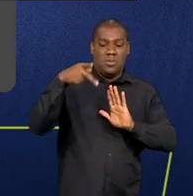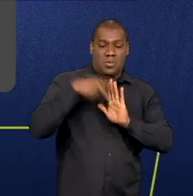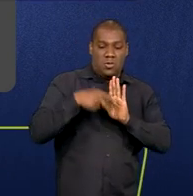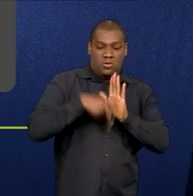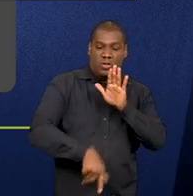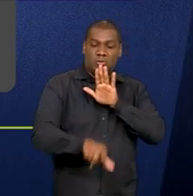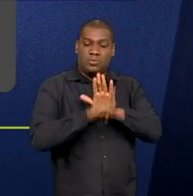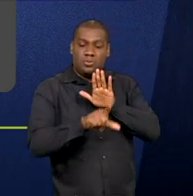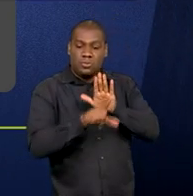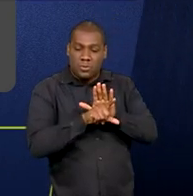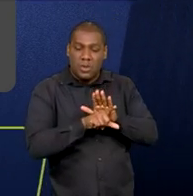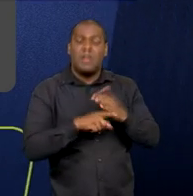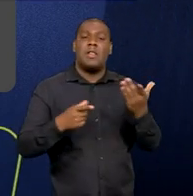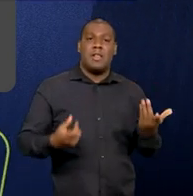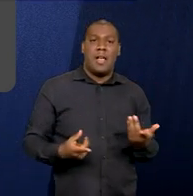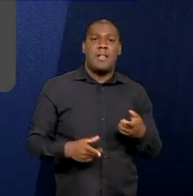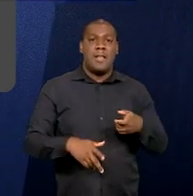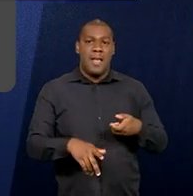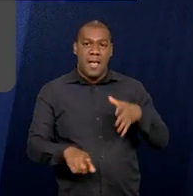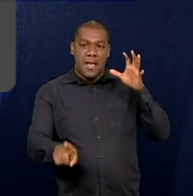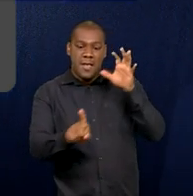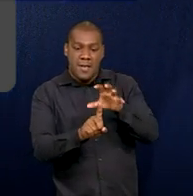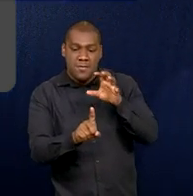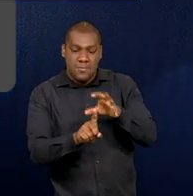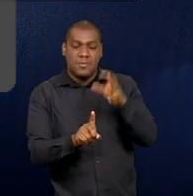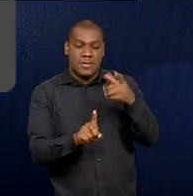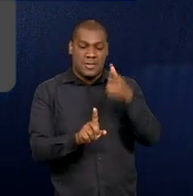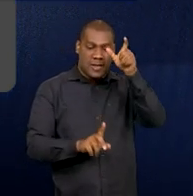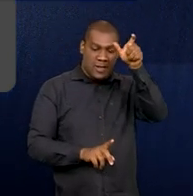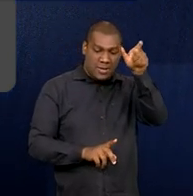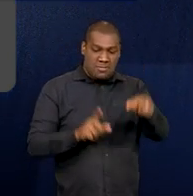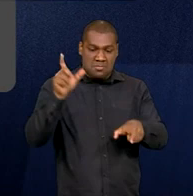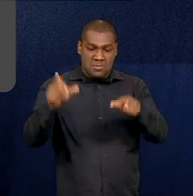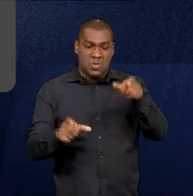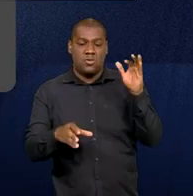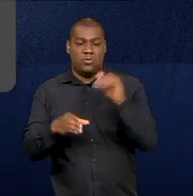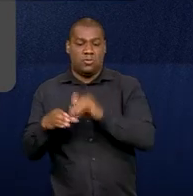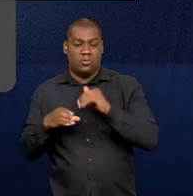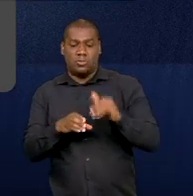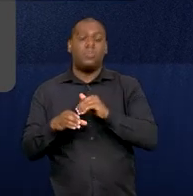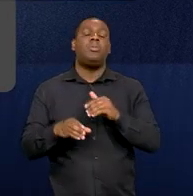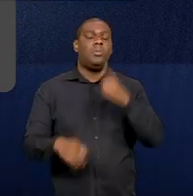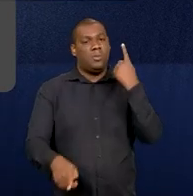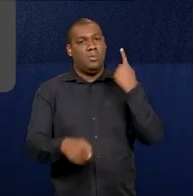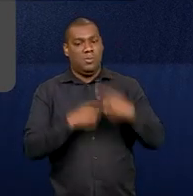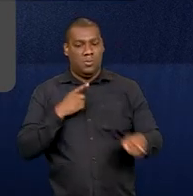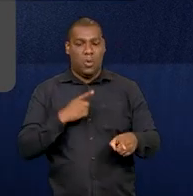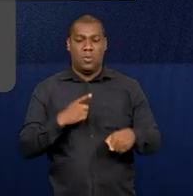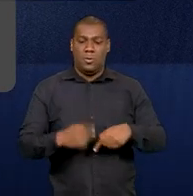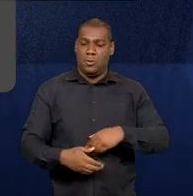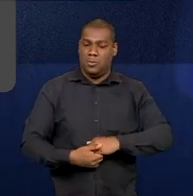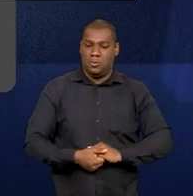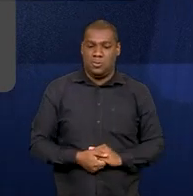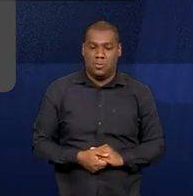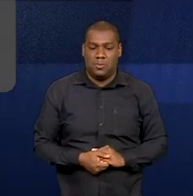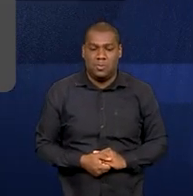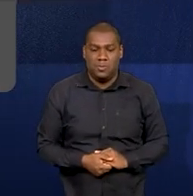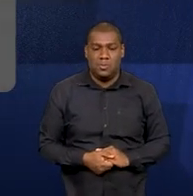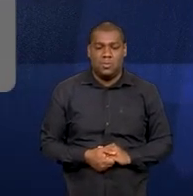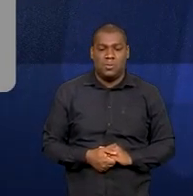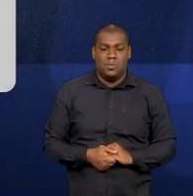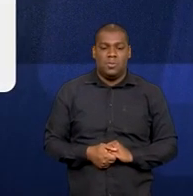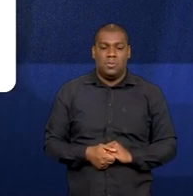exercício do direito ao voto e de outros direitos políticos ou matérias relacionadas ao processo eleitoral.